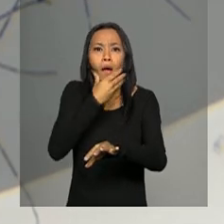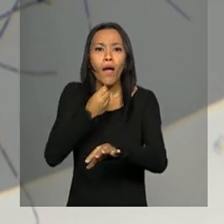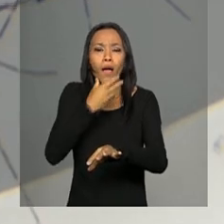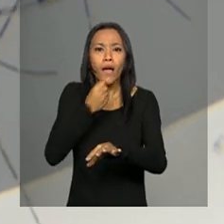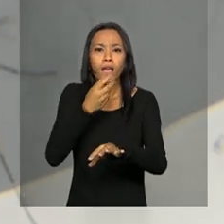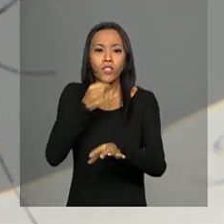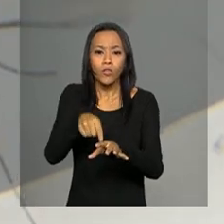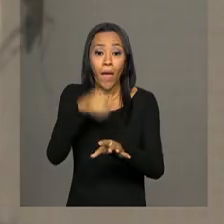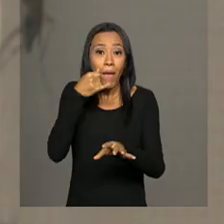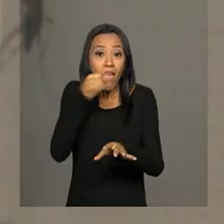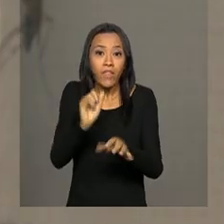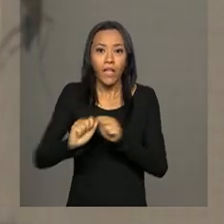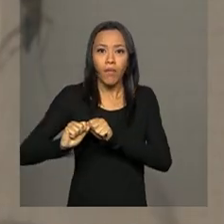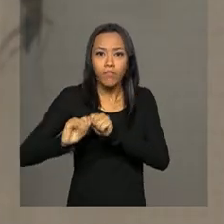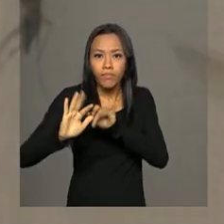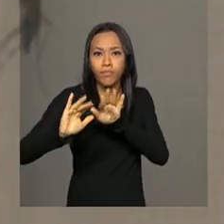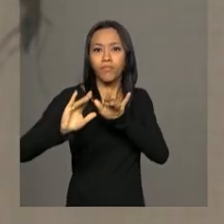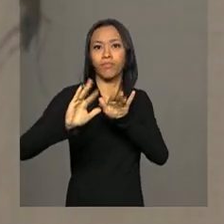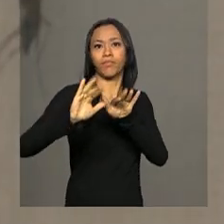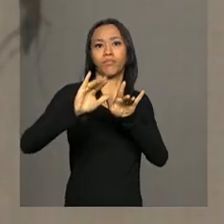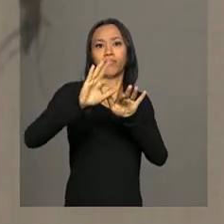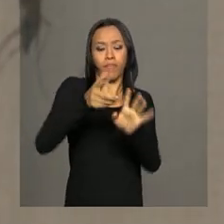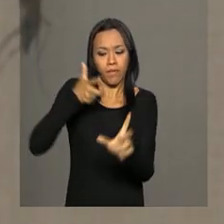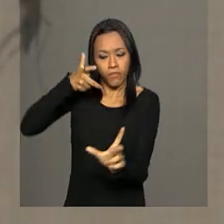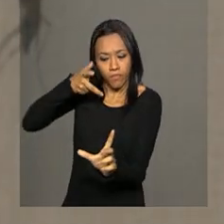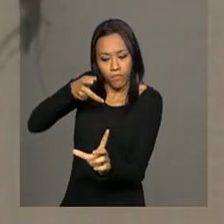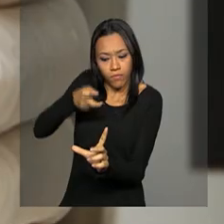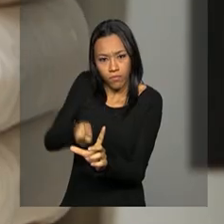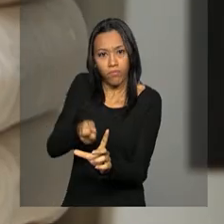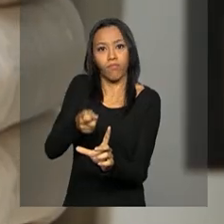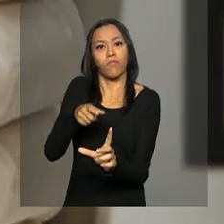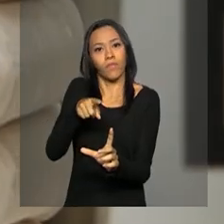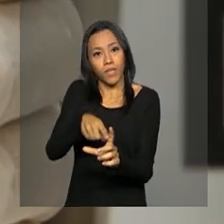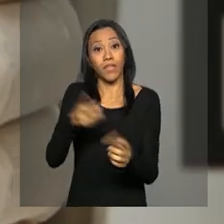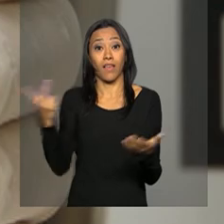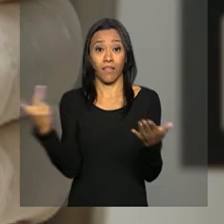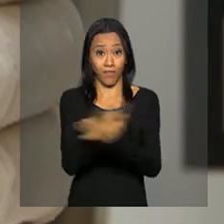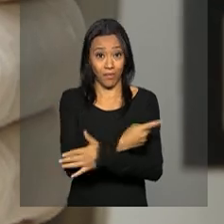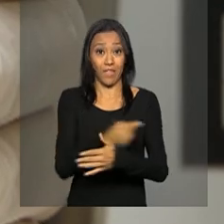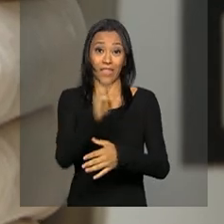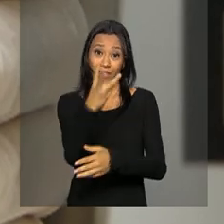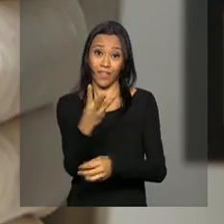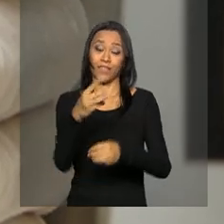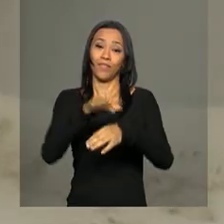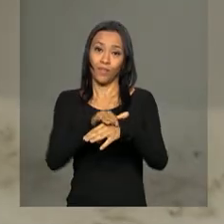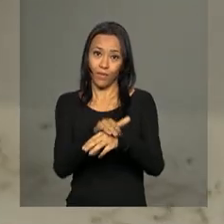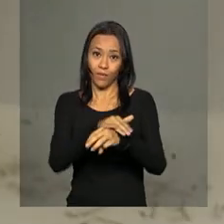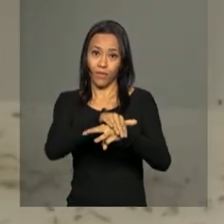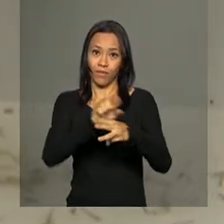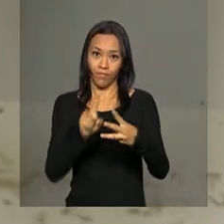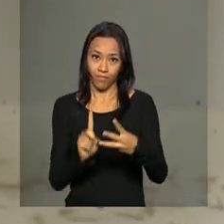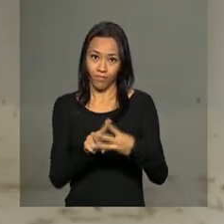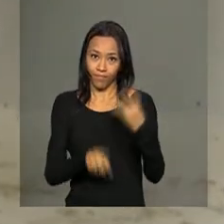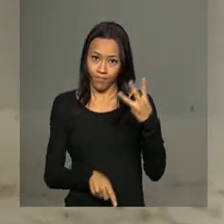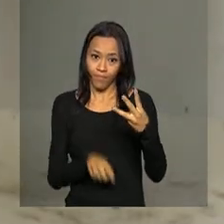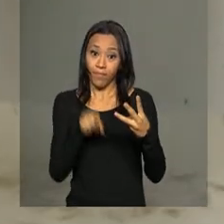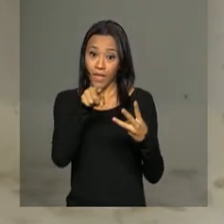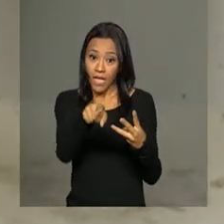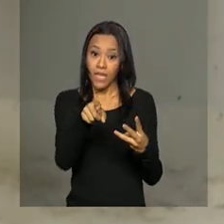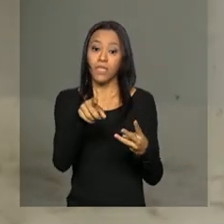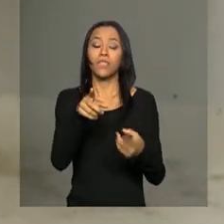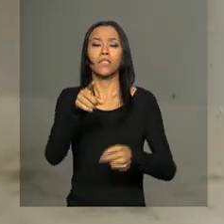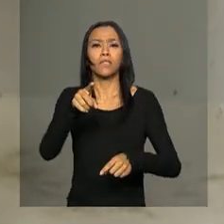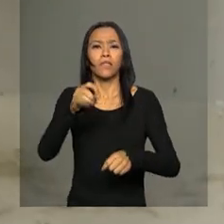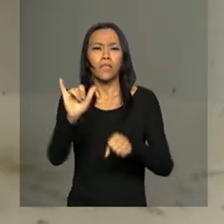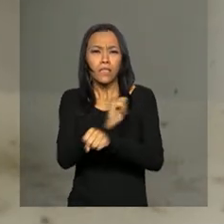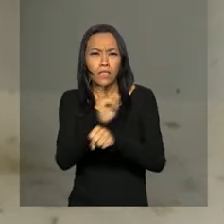controle populacional do transmissor da dengue, da febre chikungunya e do zika vírus. O equipamento será enviado